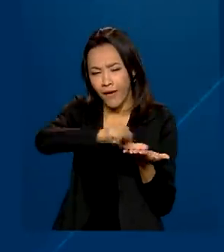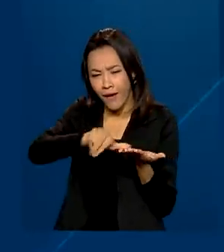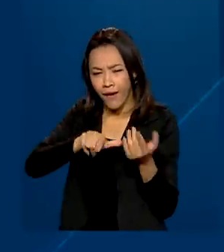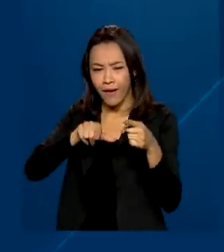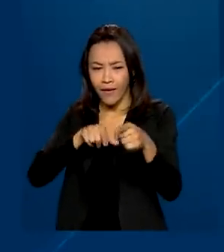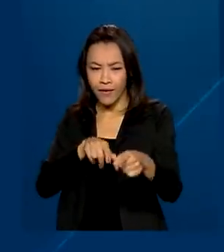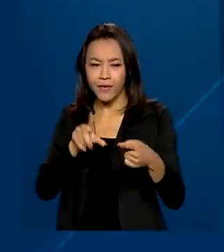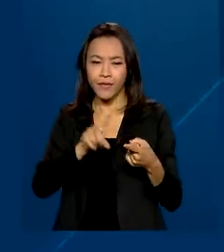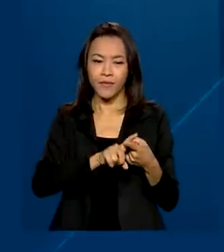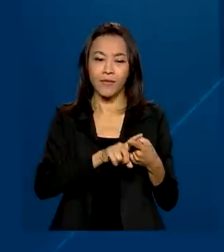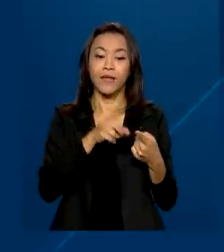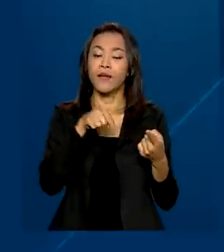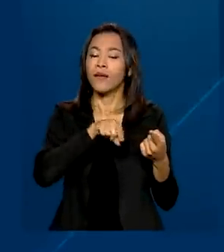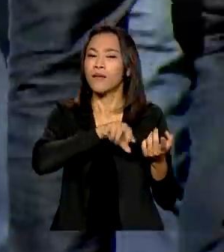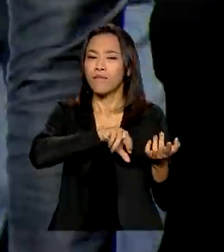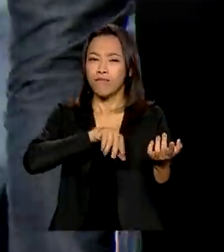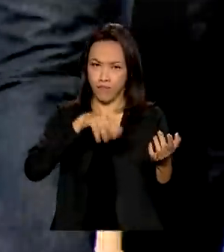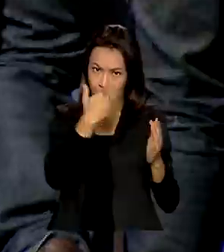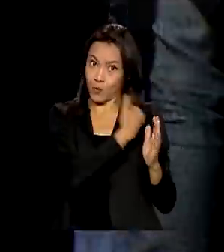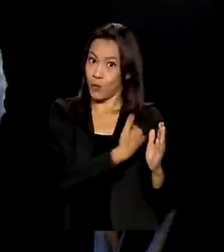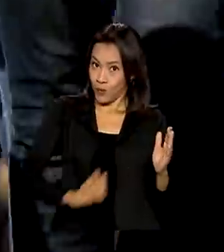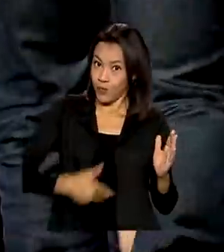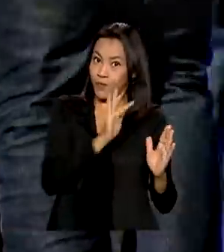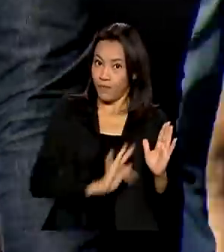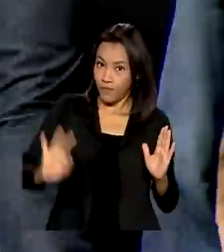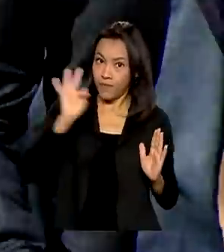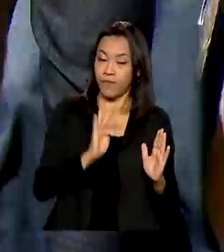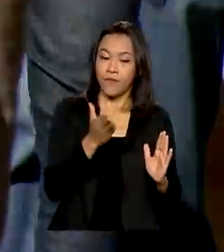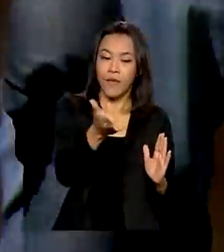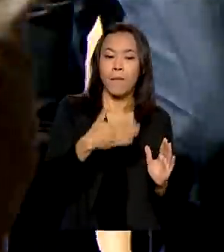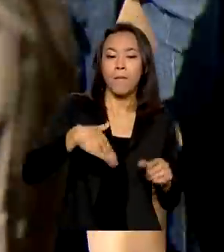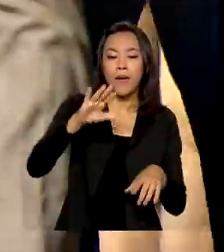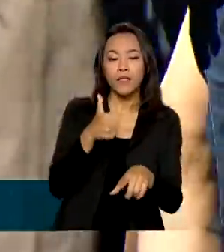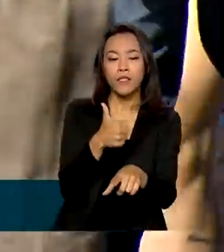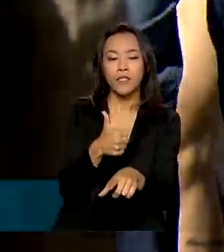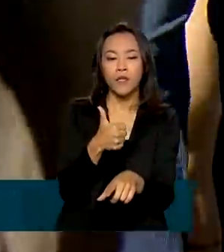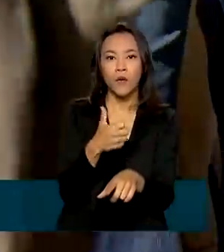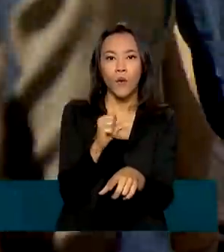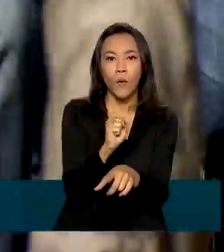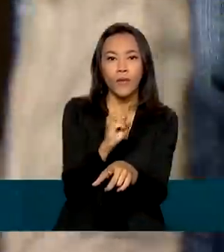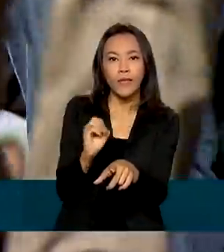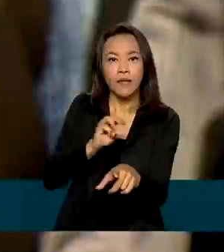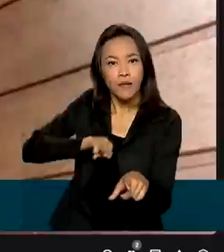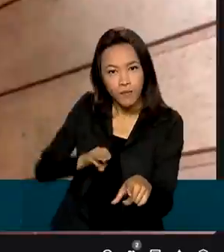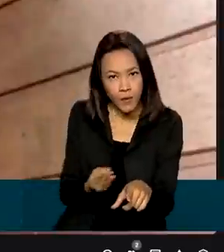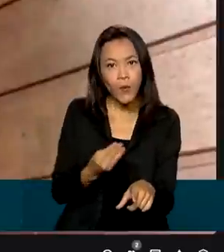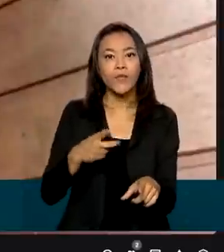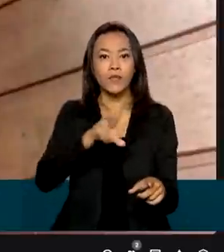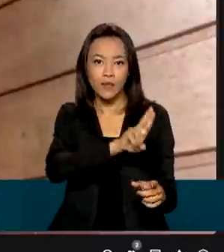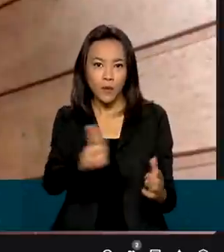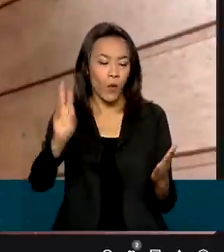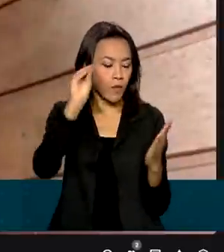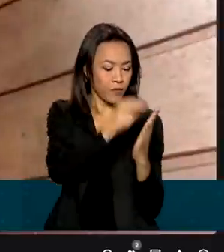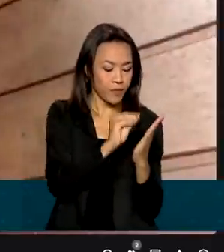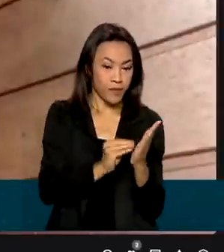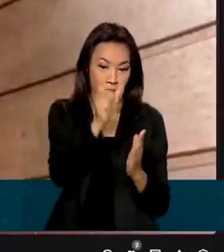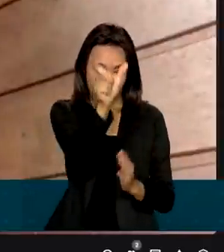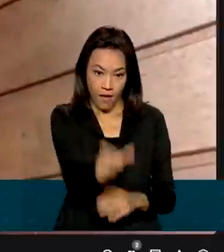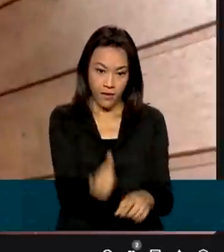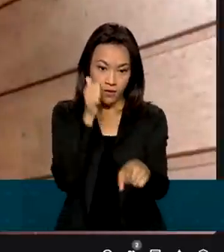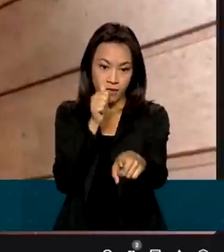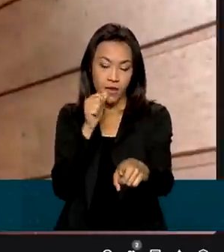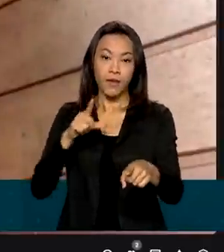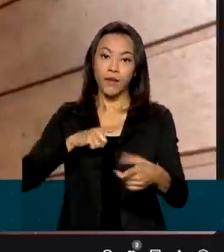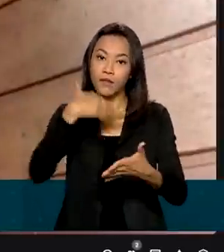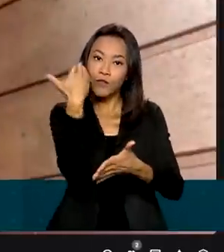Enem e Casa Verde Amarela. Mais de 80 milhões de brasileiros estão inscritos no Cad Único. A Fernanda, que recebe o desconto